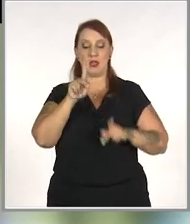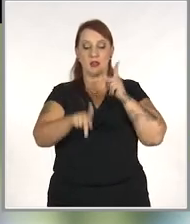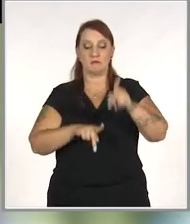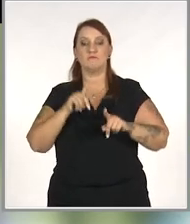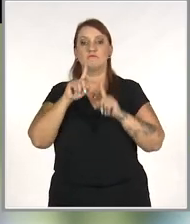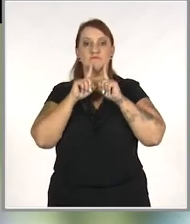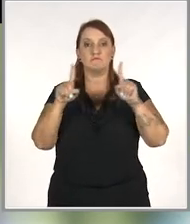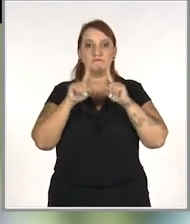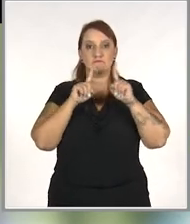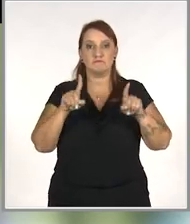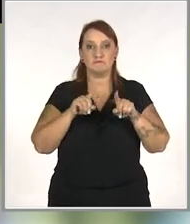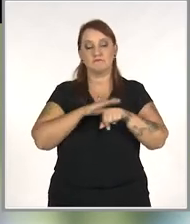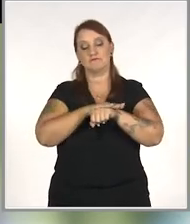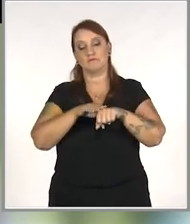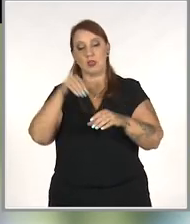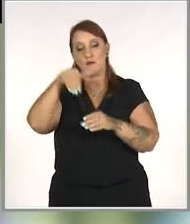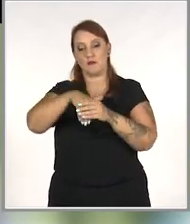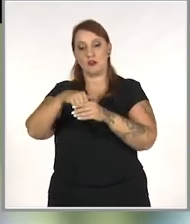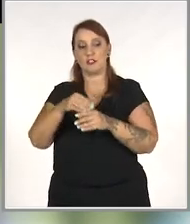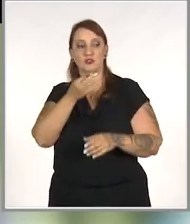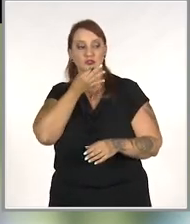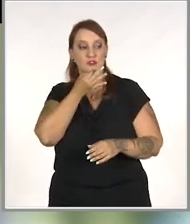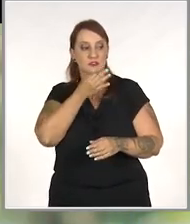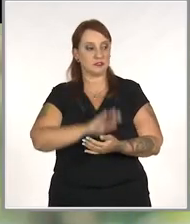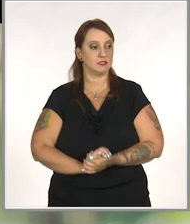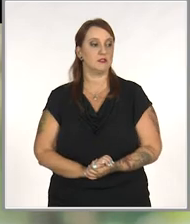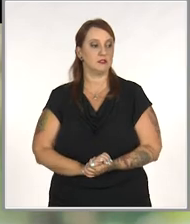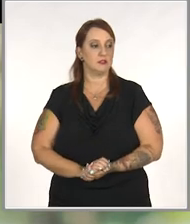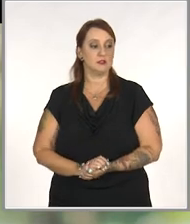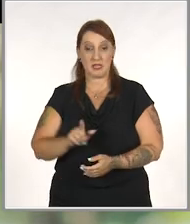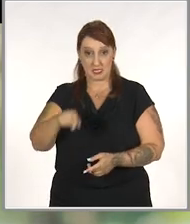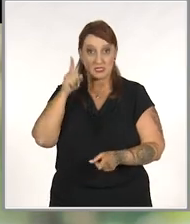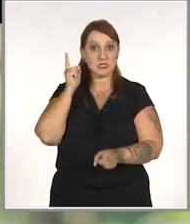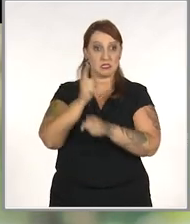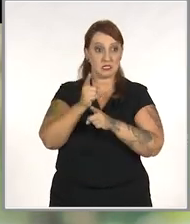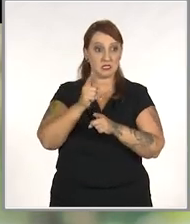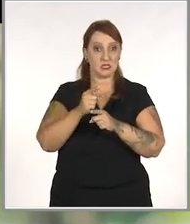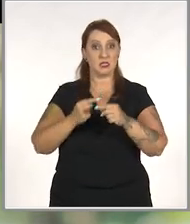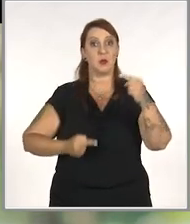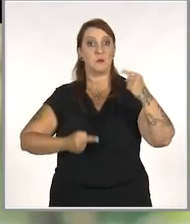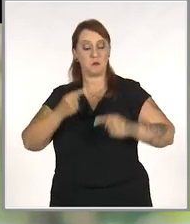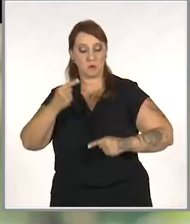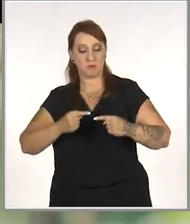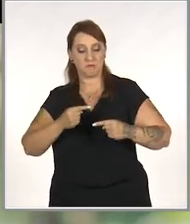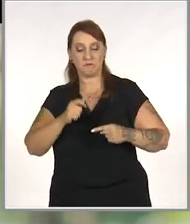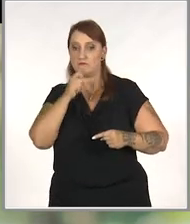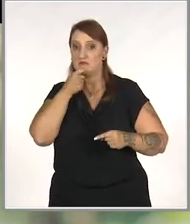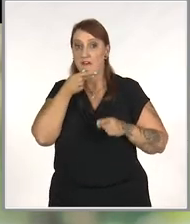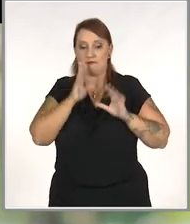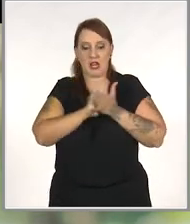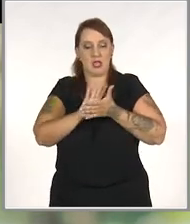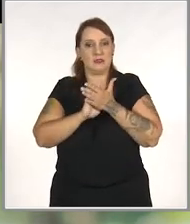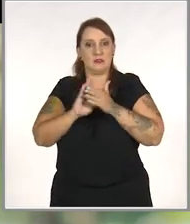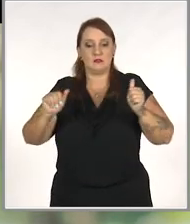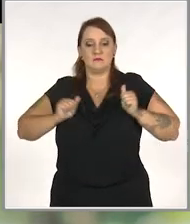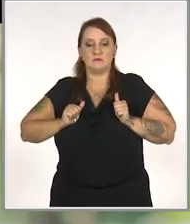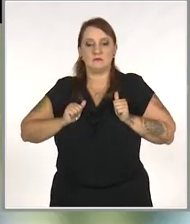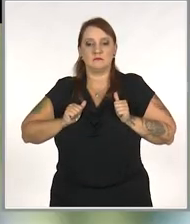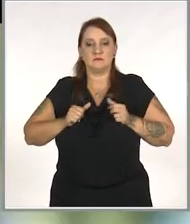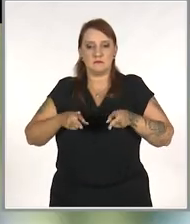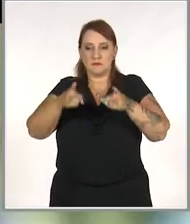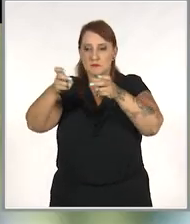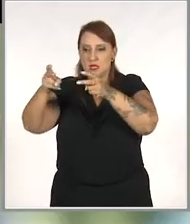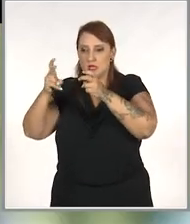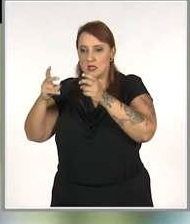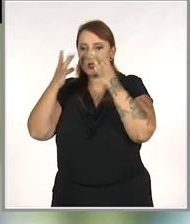discute e vota às sugestões vindas dos fóruns. Nesse encontro, os políticos presentes não falam, só escutam.